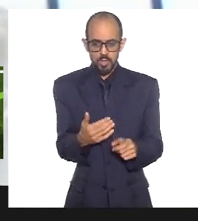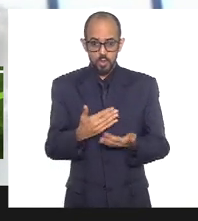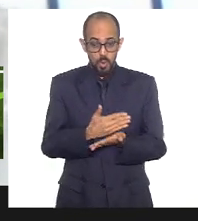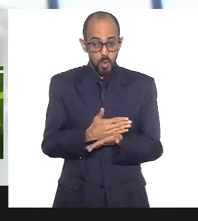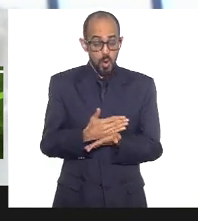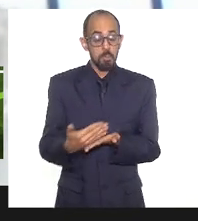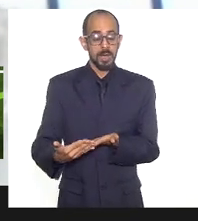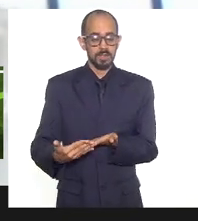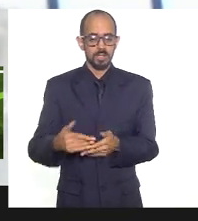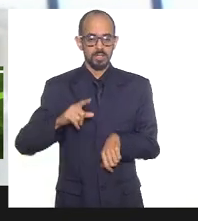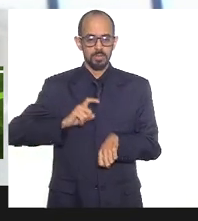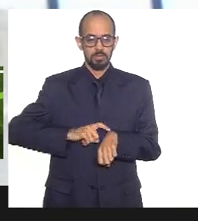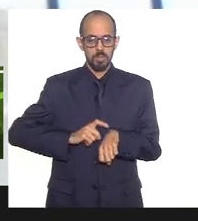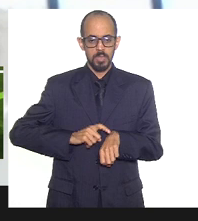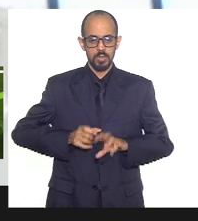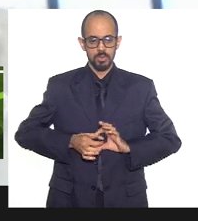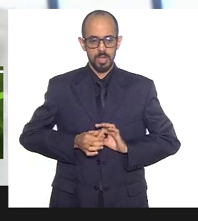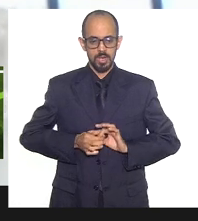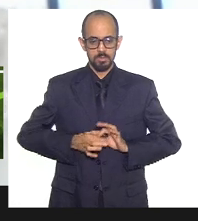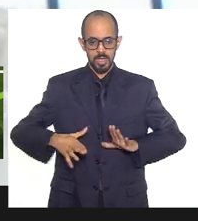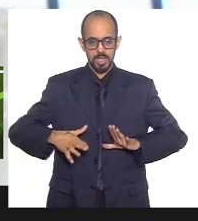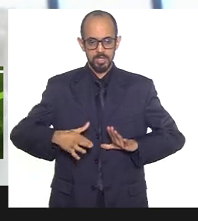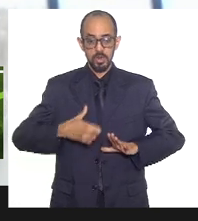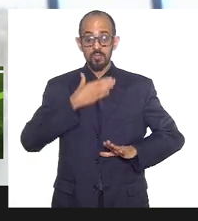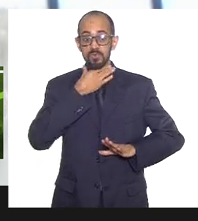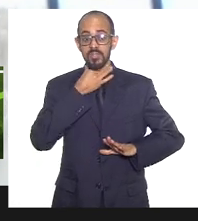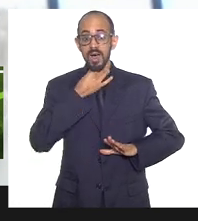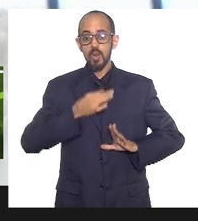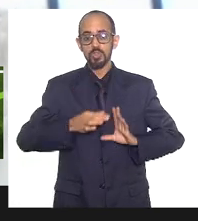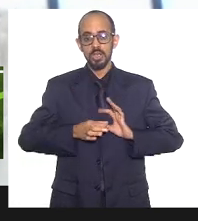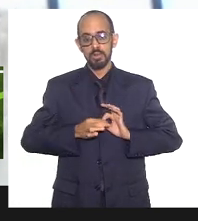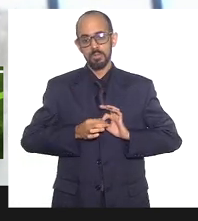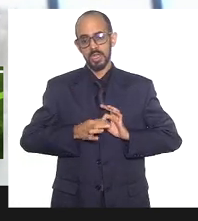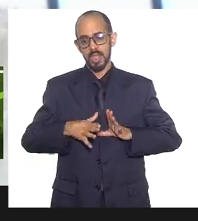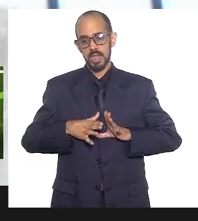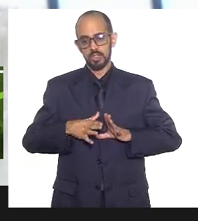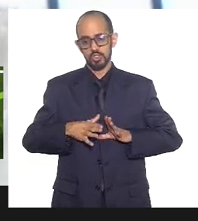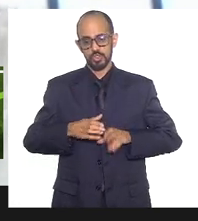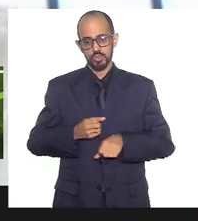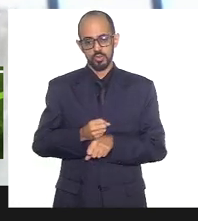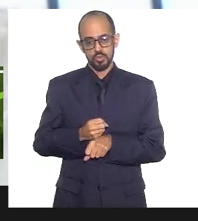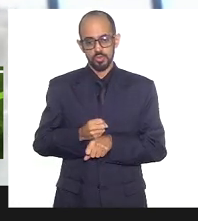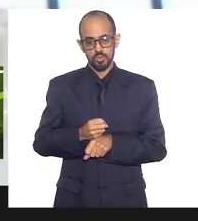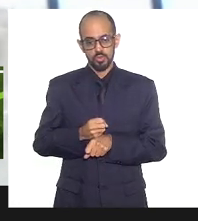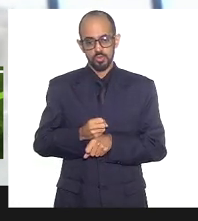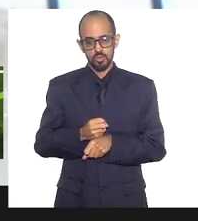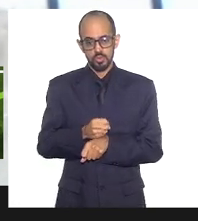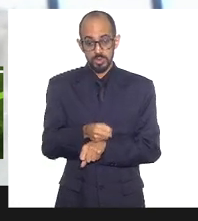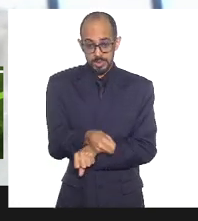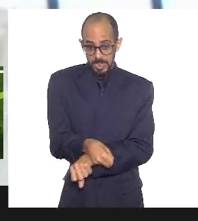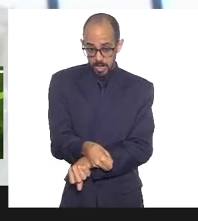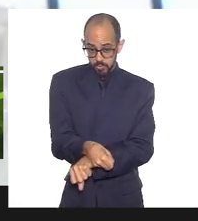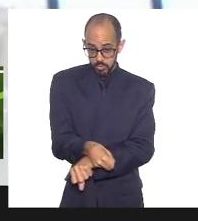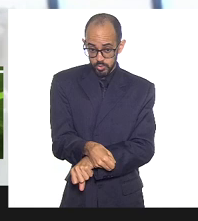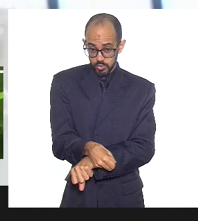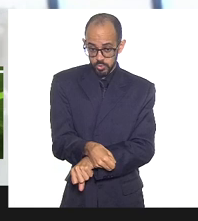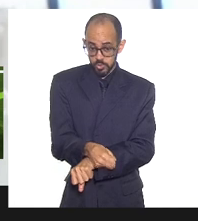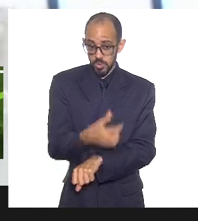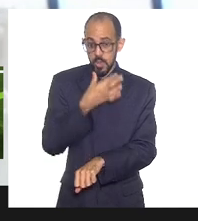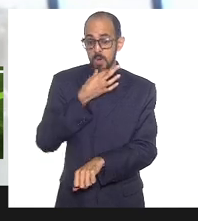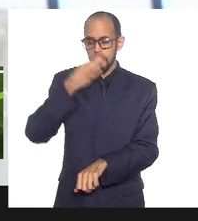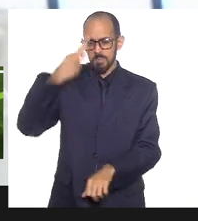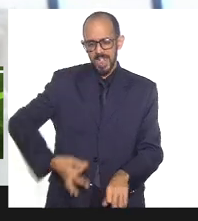momento da liberdade, falsa liberdade dos escravos, e que o machismo entra